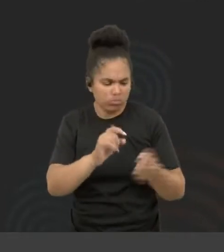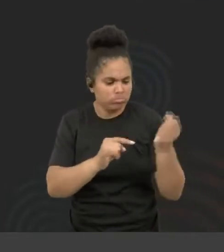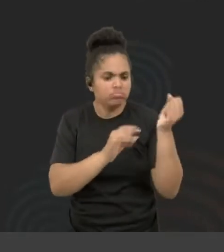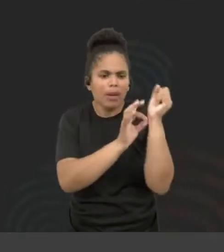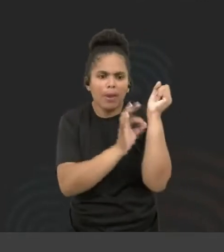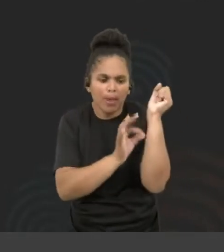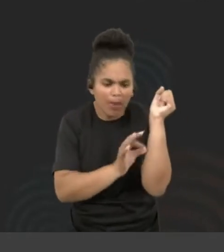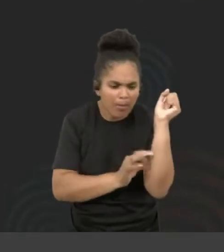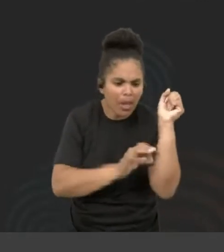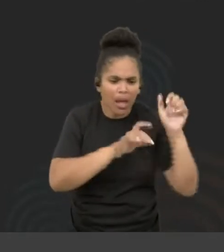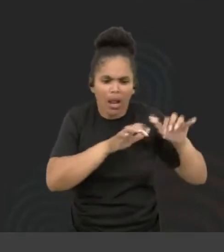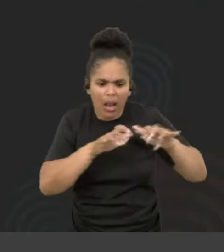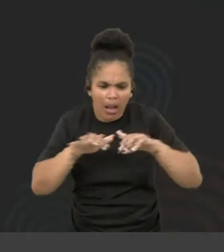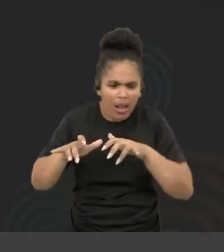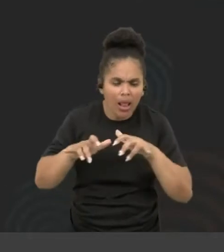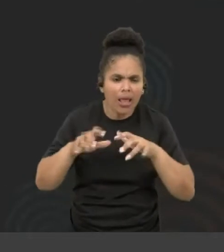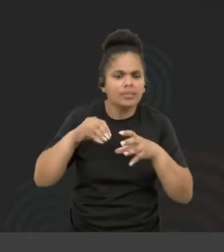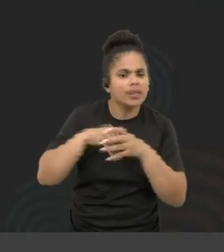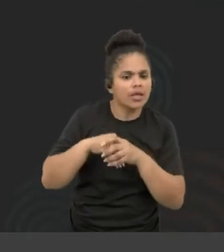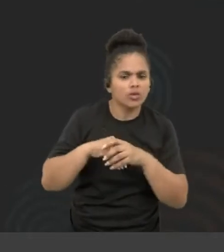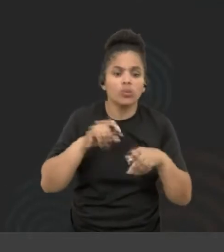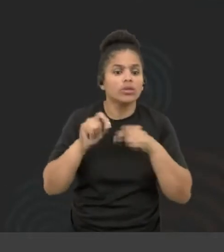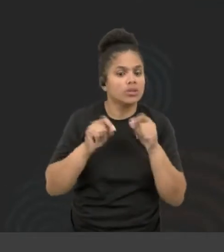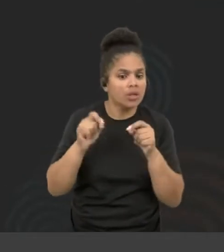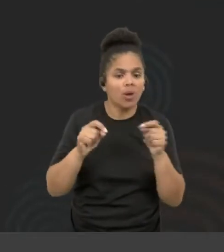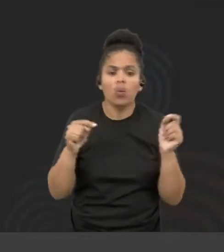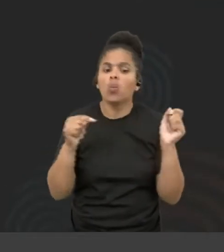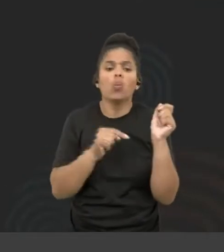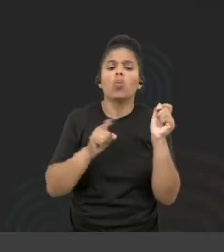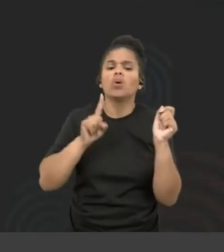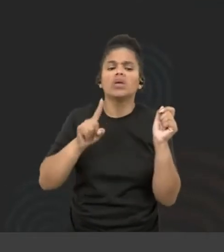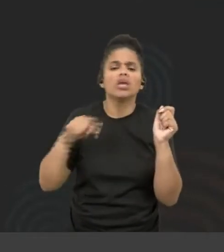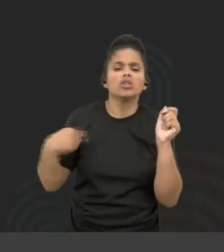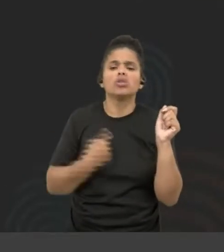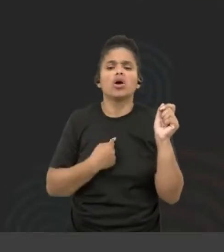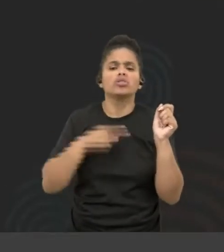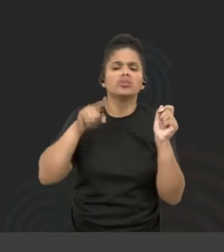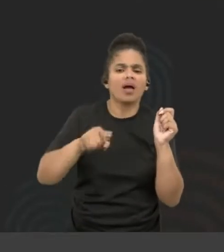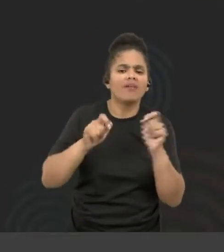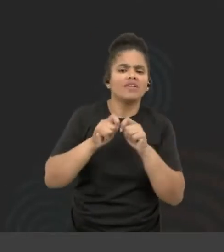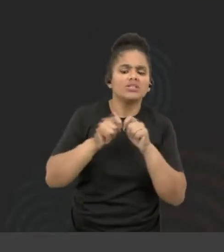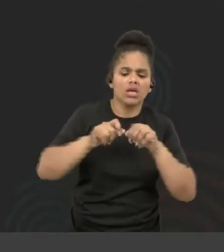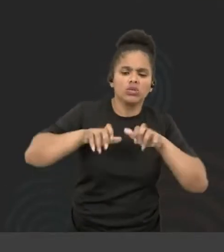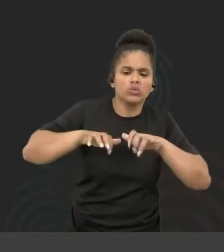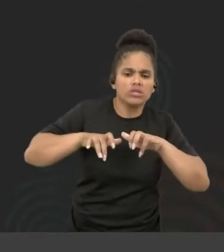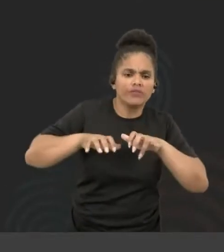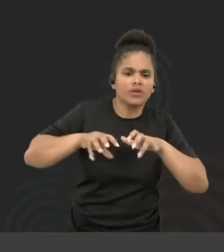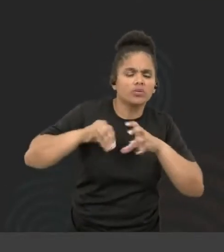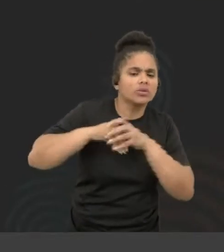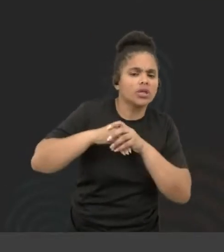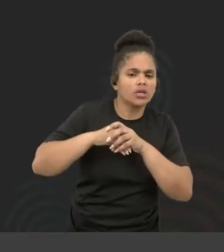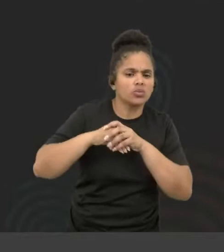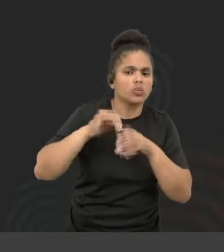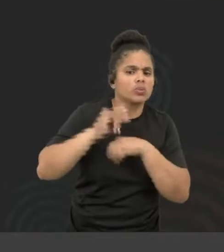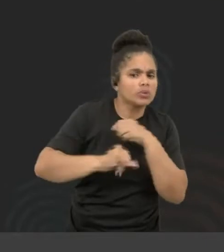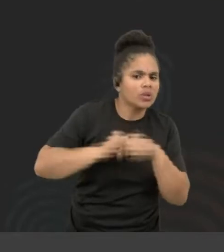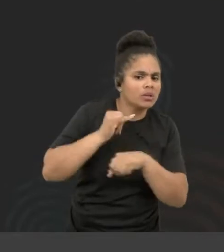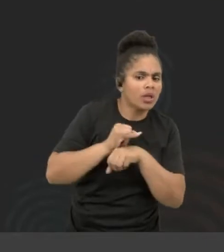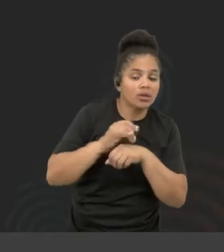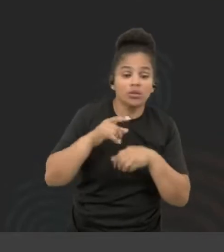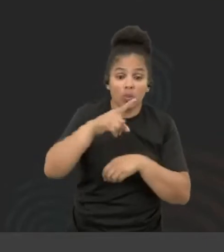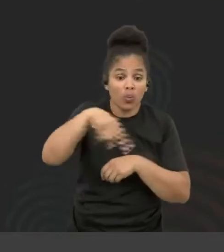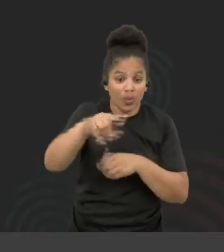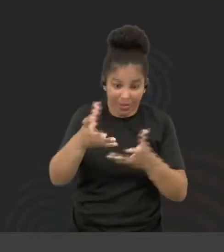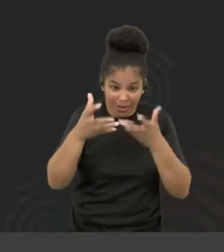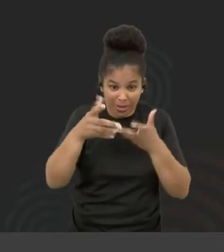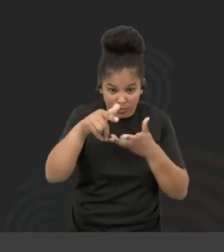Então, vindo por esse primeiro ponto de o que a gente está escrevendo, né? Eu queria saber de vocês, que são especialistas nessa